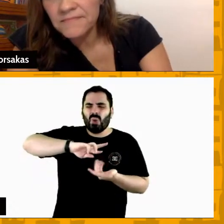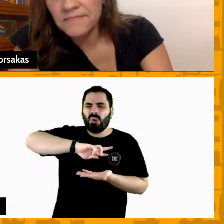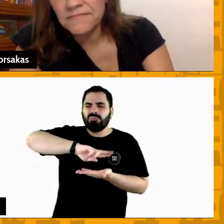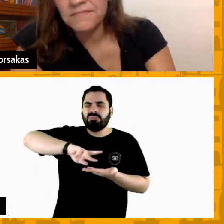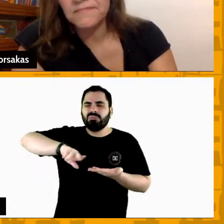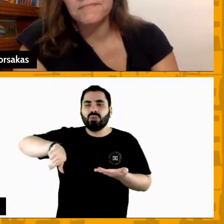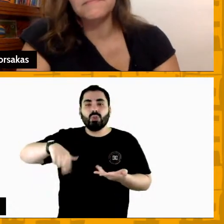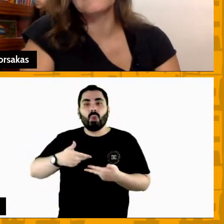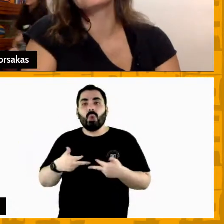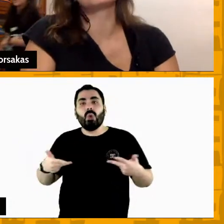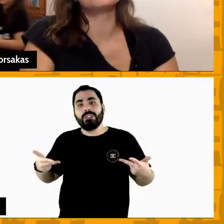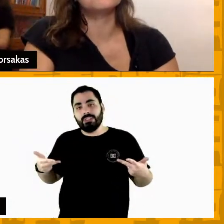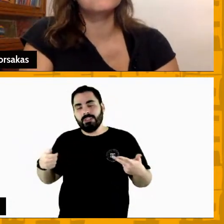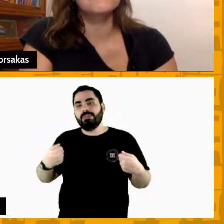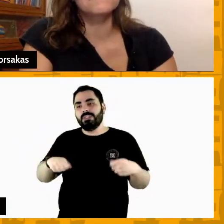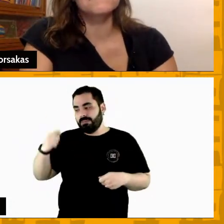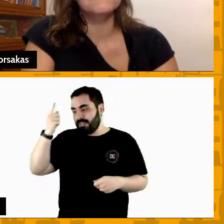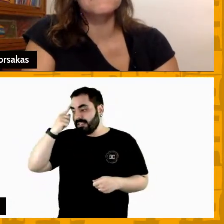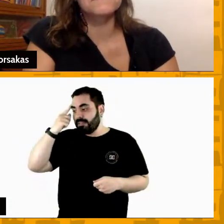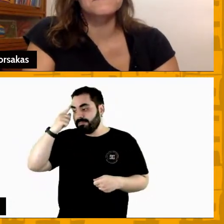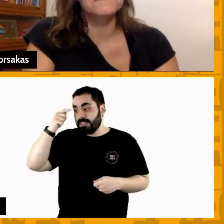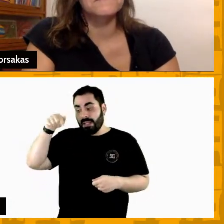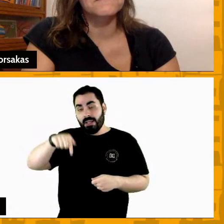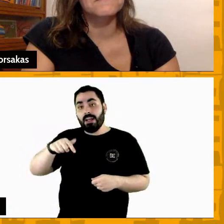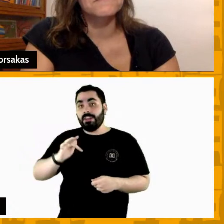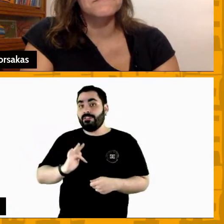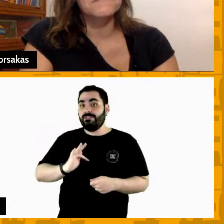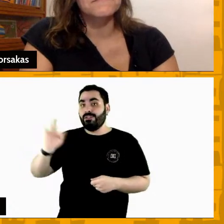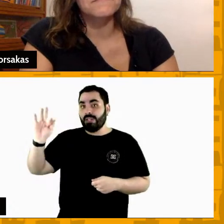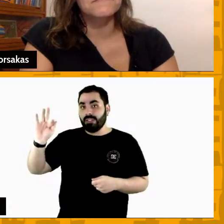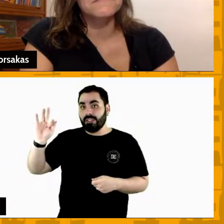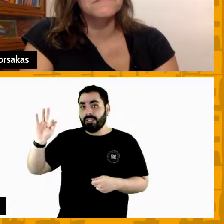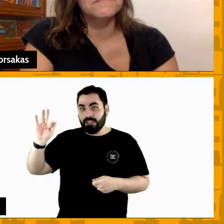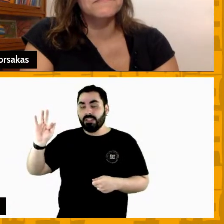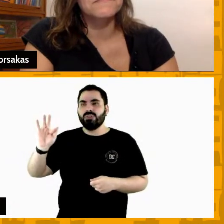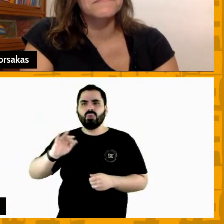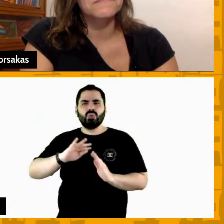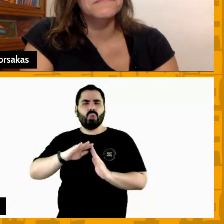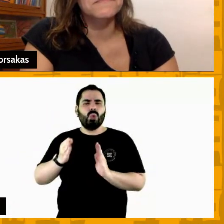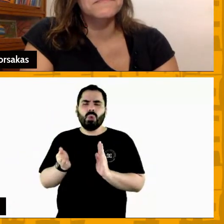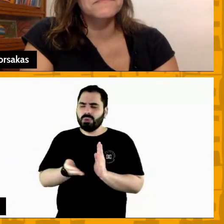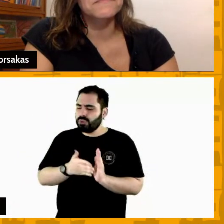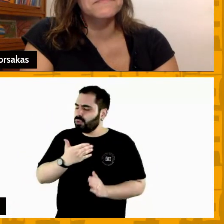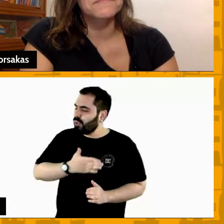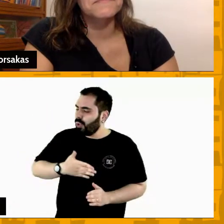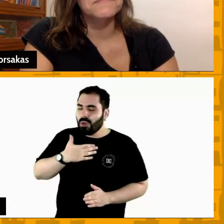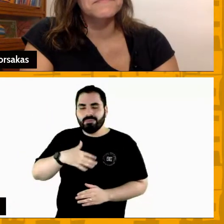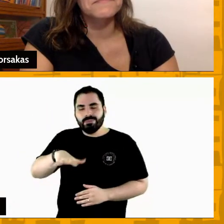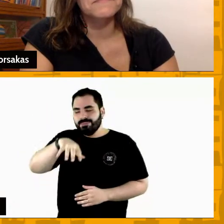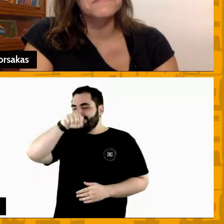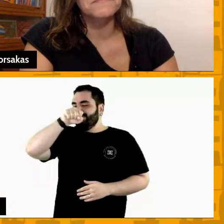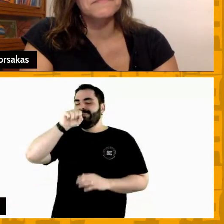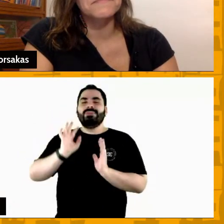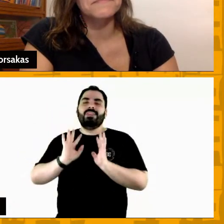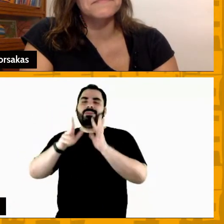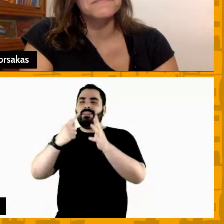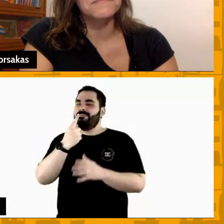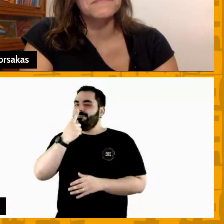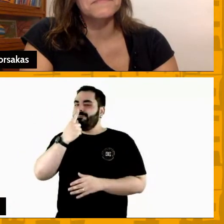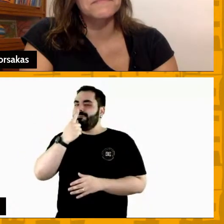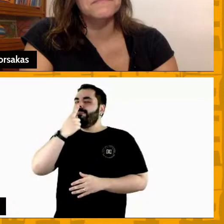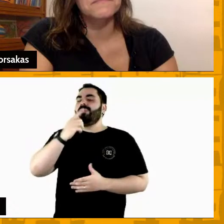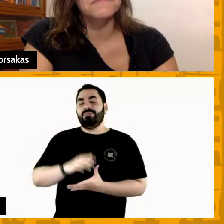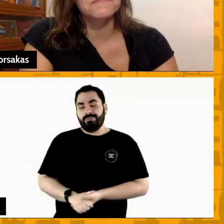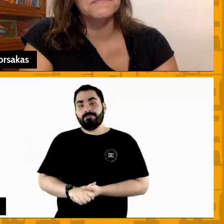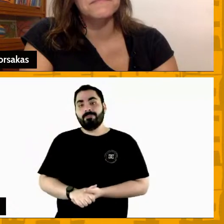aqui em Franca é um lugar que todo mundo gosta respira basquete eu procuro sempre compartilhar bater papo seja com um